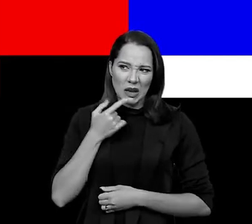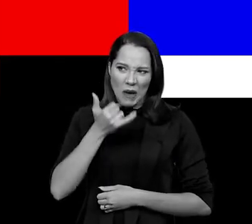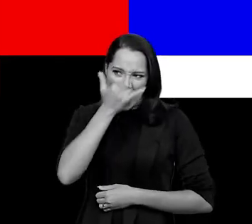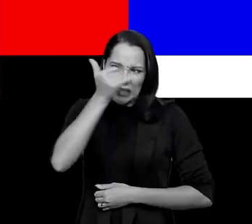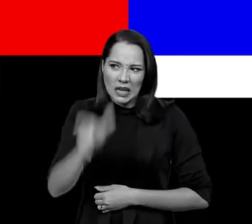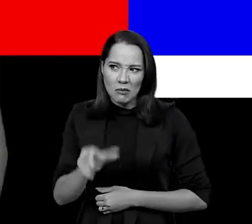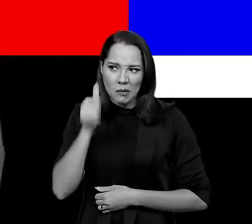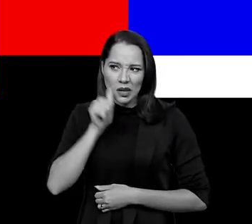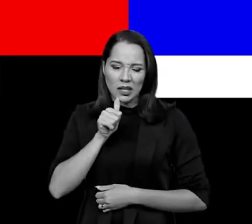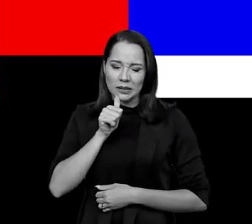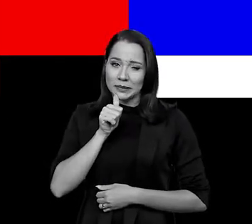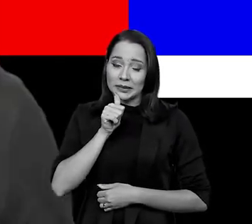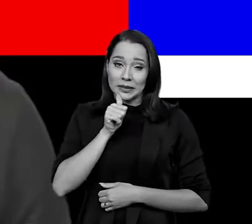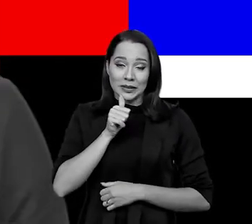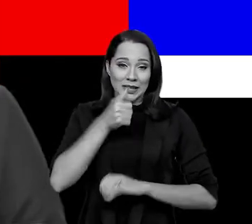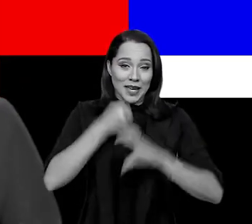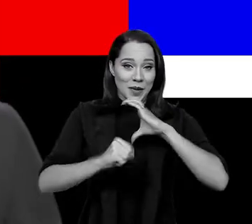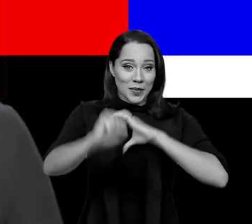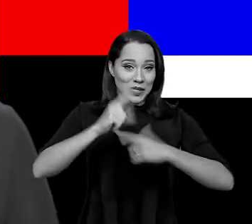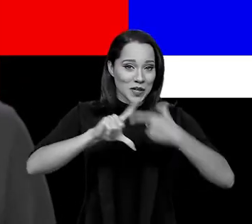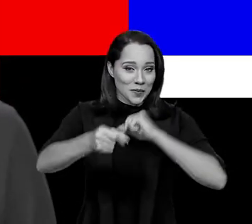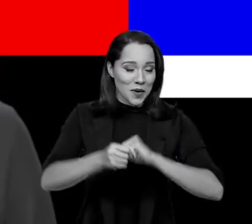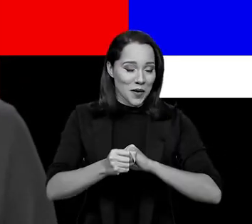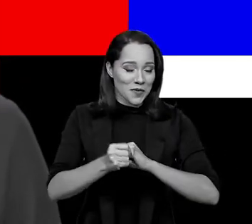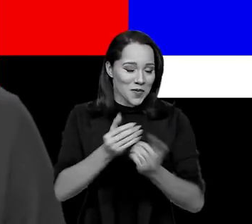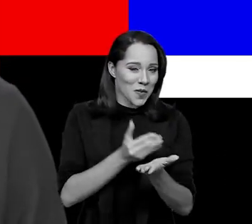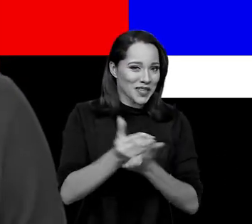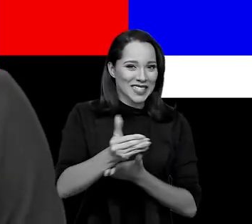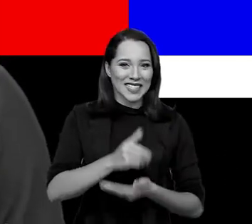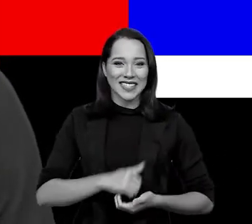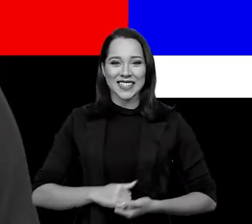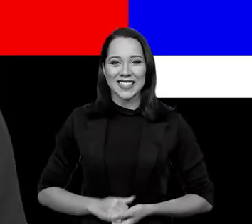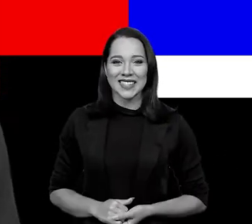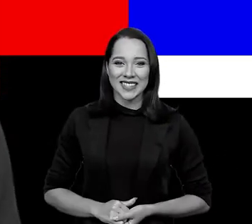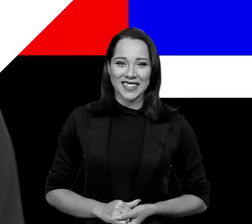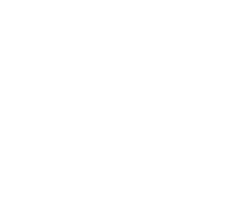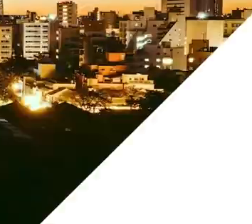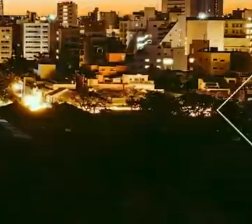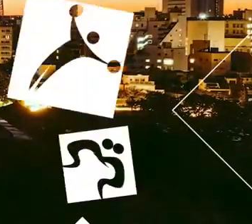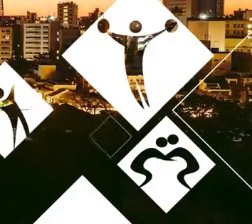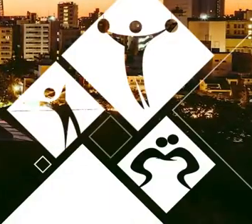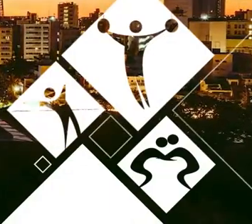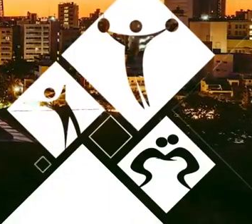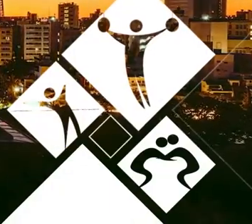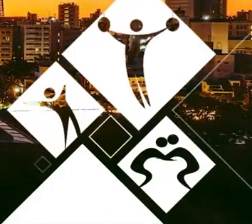Será que é Ziqué, menina, gente? É BC em Tóquio, 3, 2, 1, valendo!